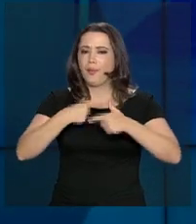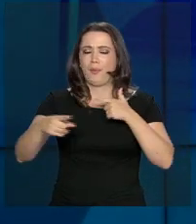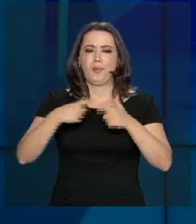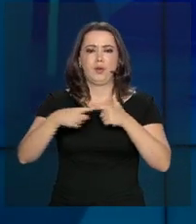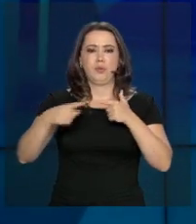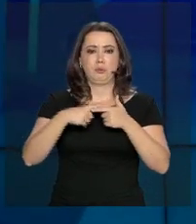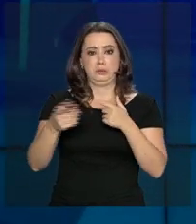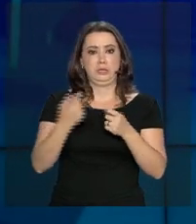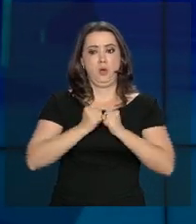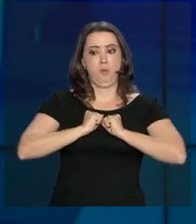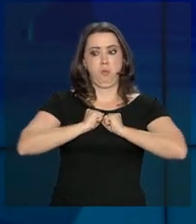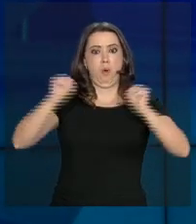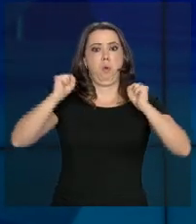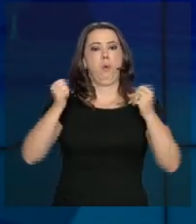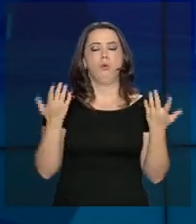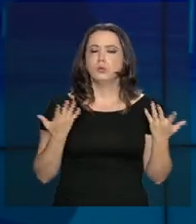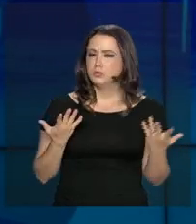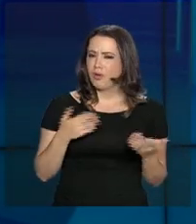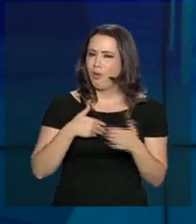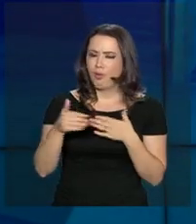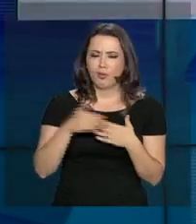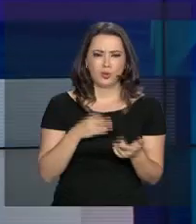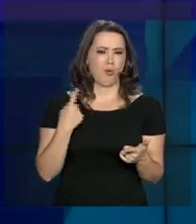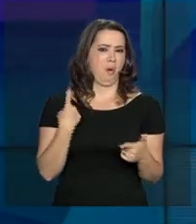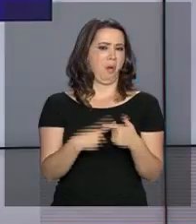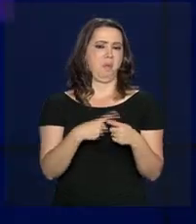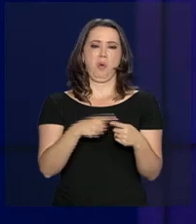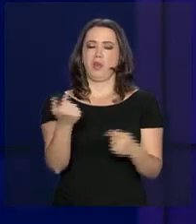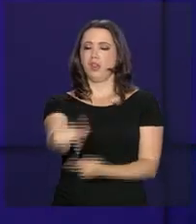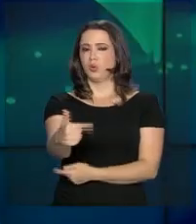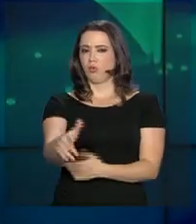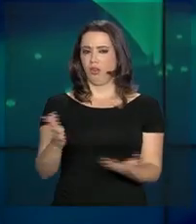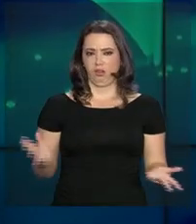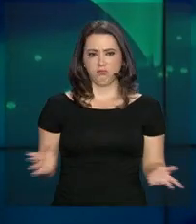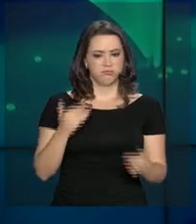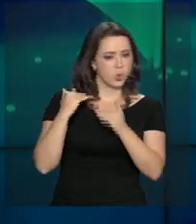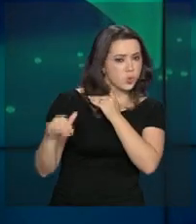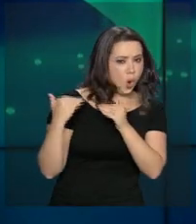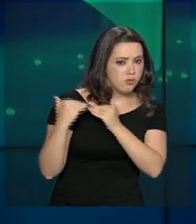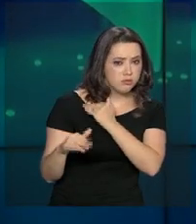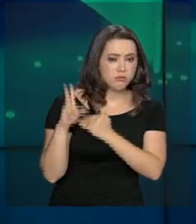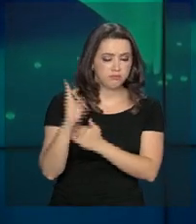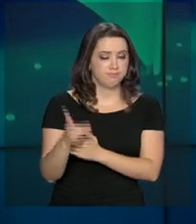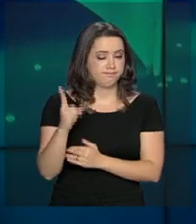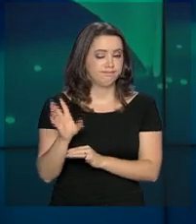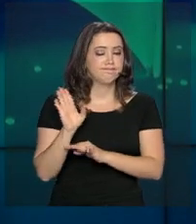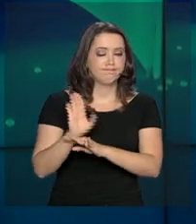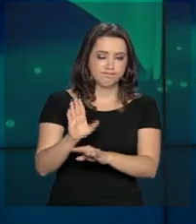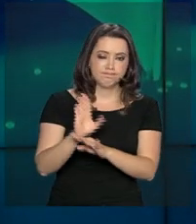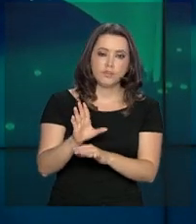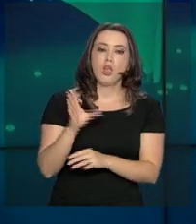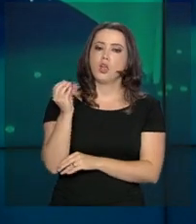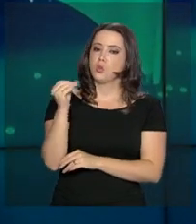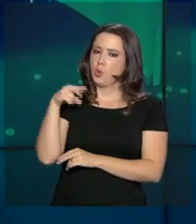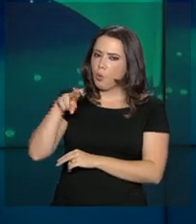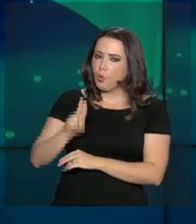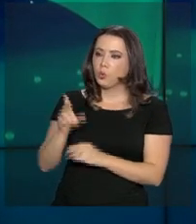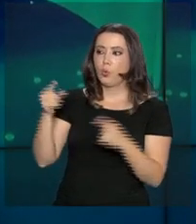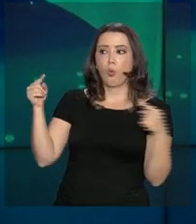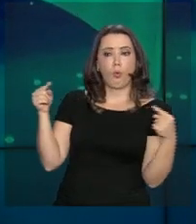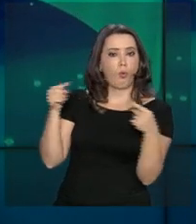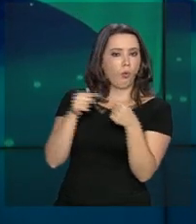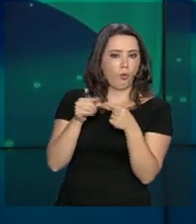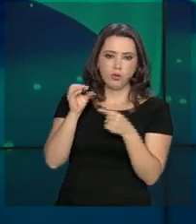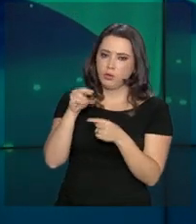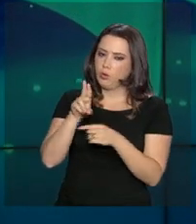terrorismo, independentemente de sua motivação, e apoia a negociação mediada pela Organização das Nações Unidas, a